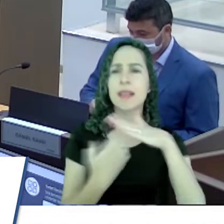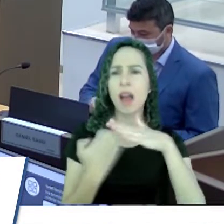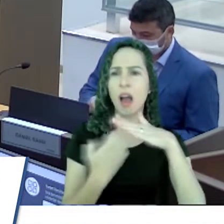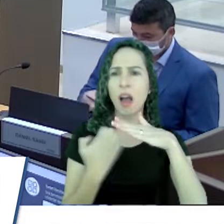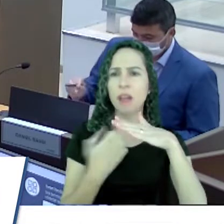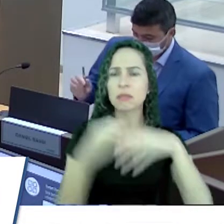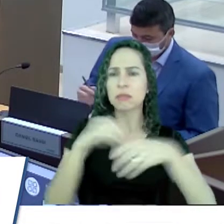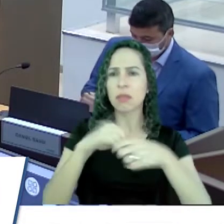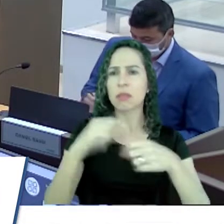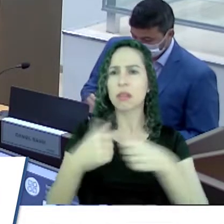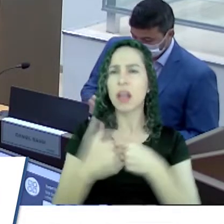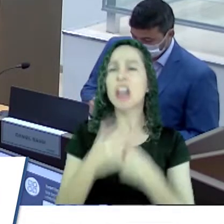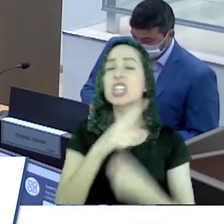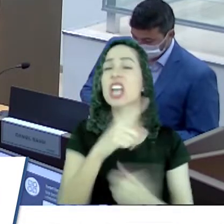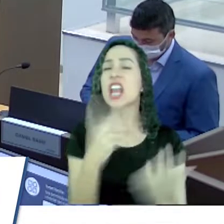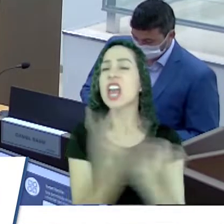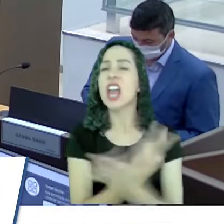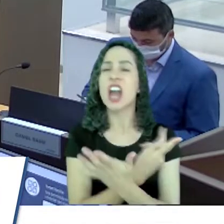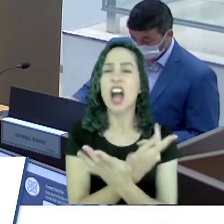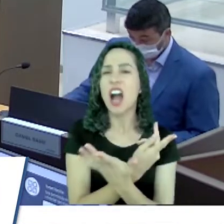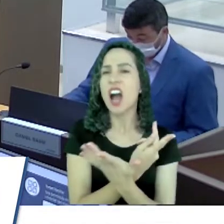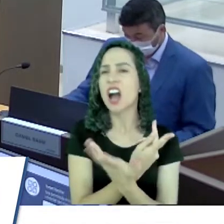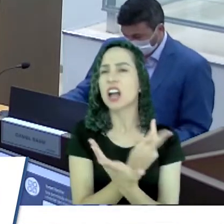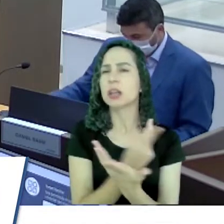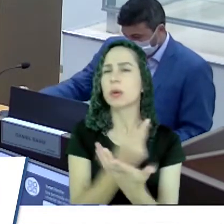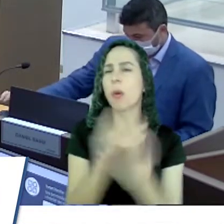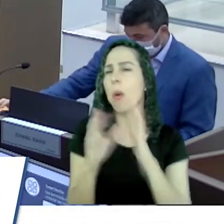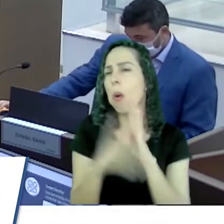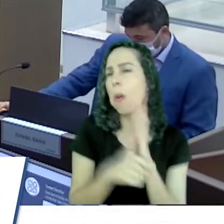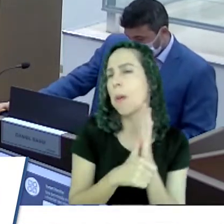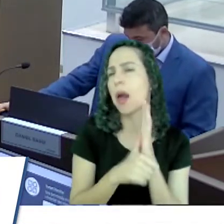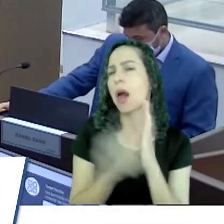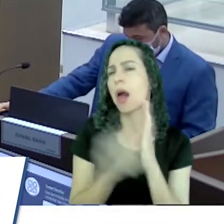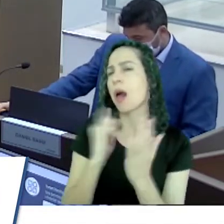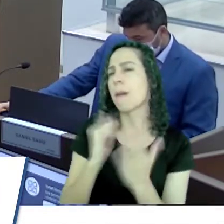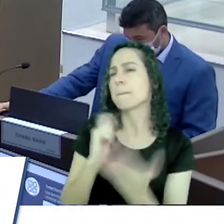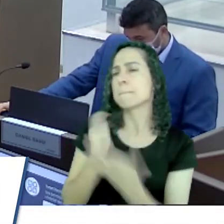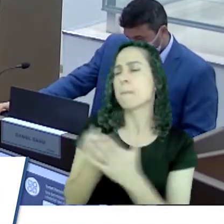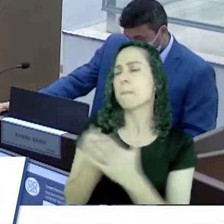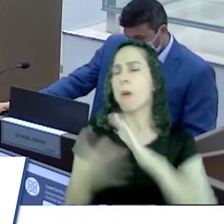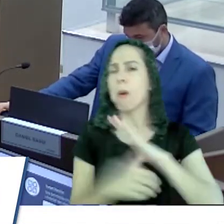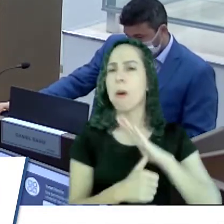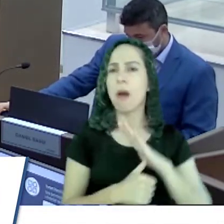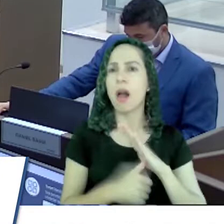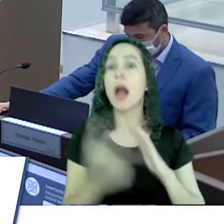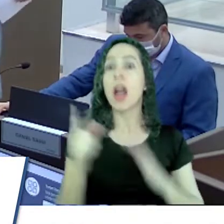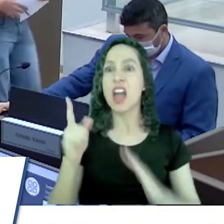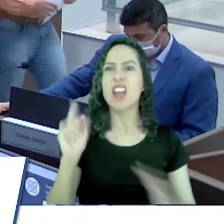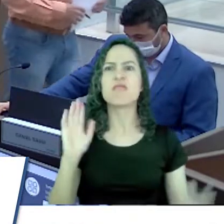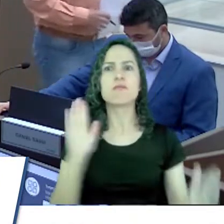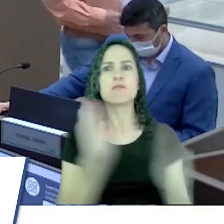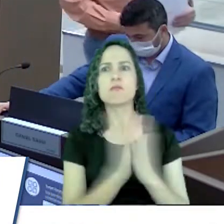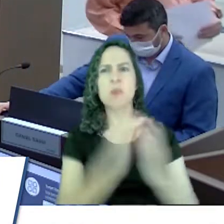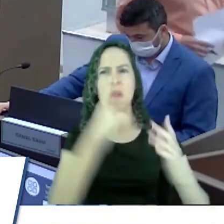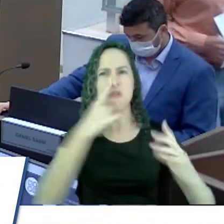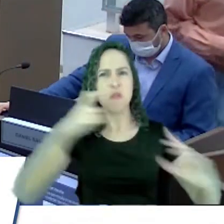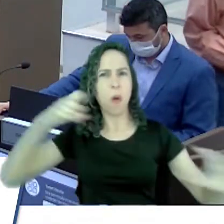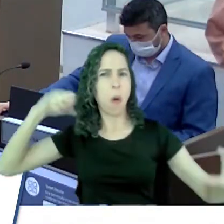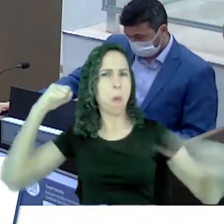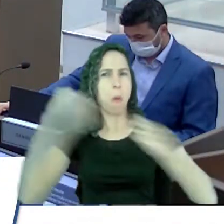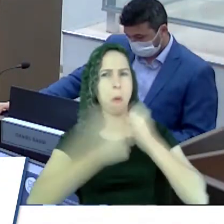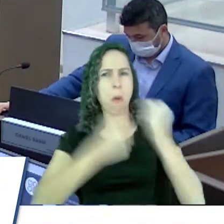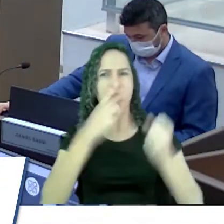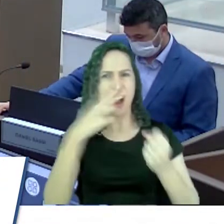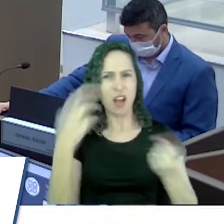cometendo qualquer ato falho, sonegação, de qualquer outro tipo de coisa, fosse abordado com a violência que o ambulante